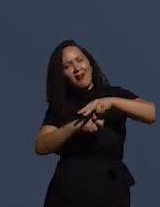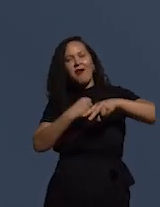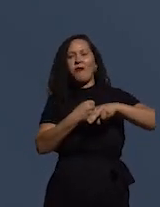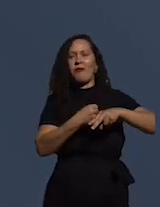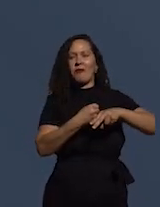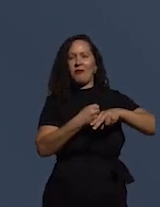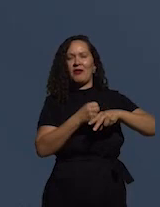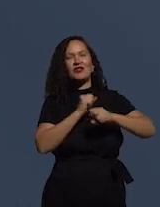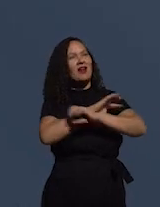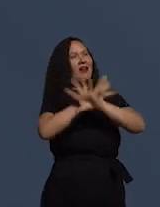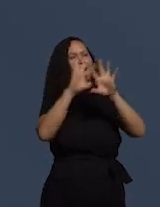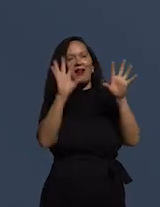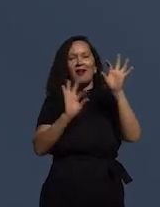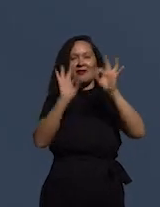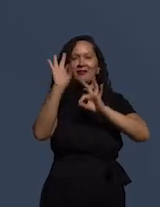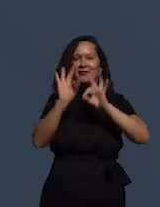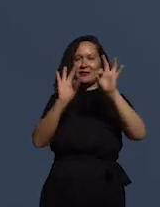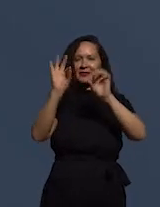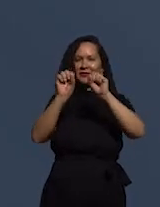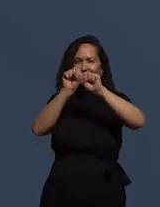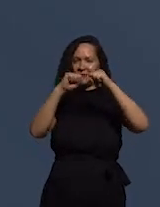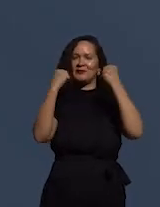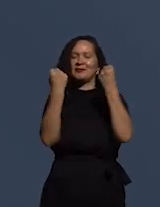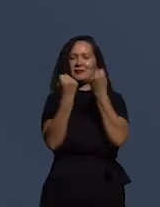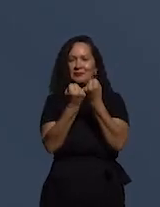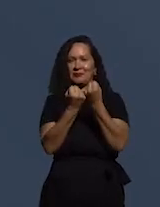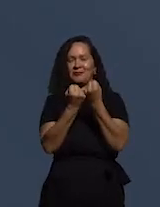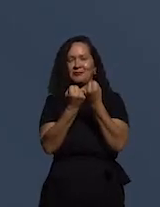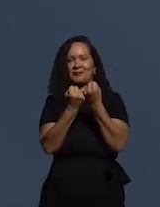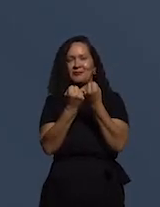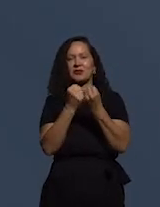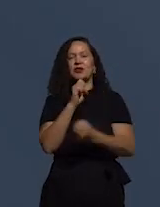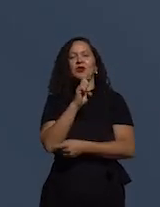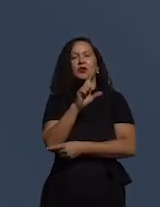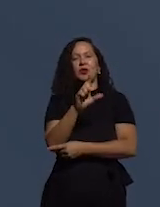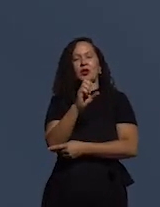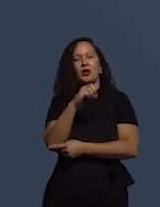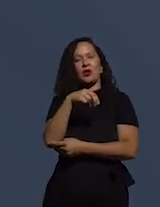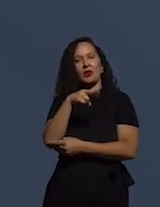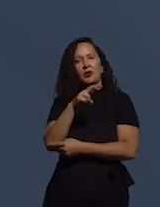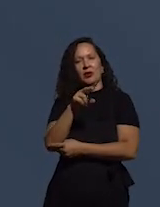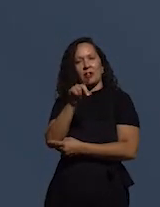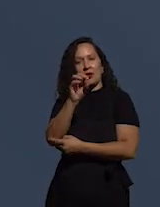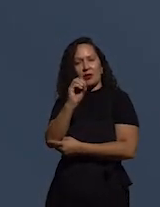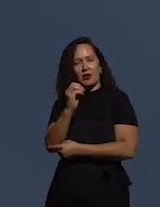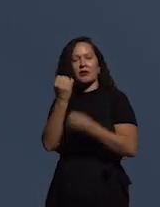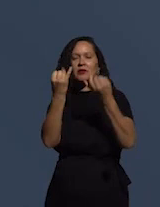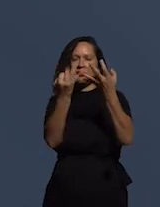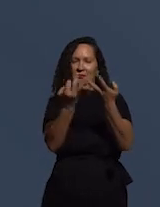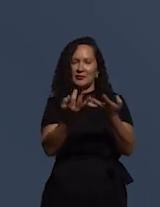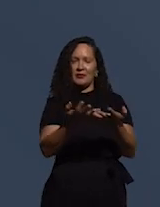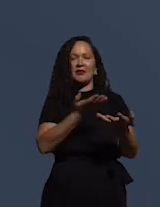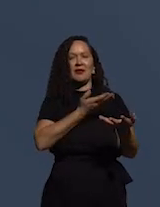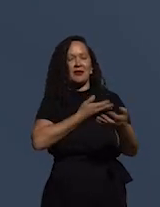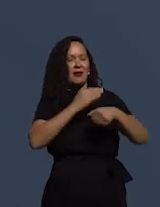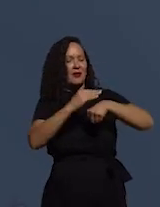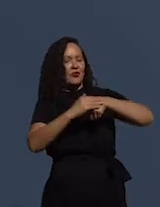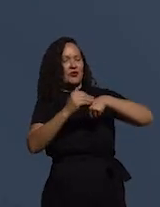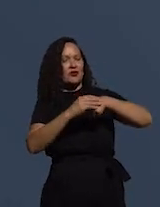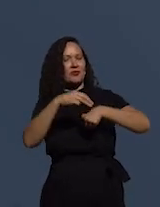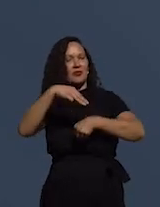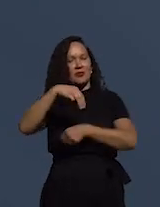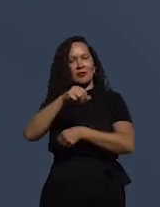organização do seminário. O Leonardo fez referência com os nossos colegas Marcos Braga,